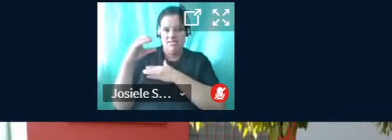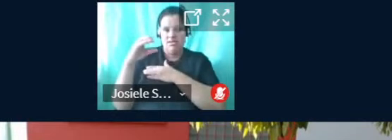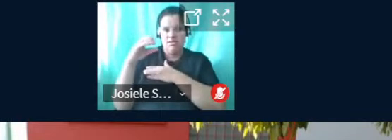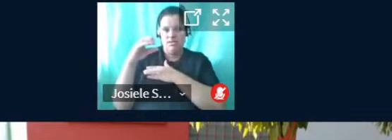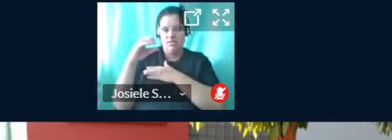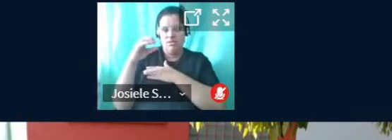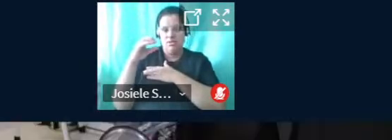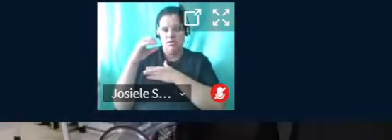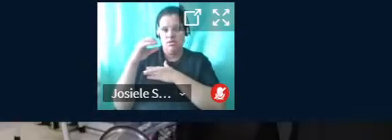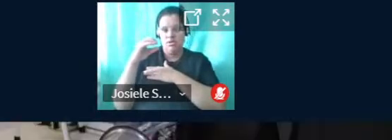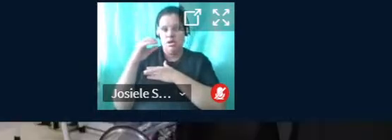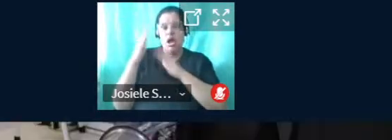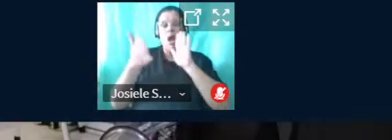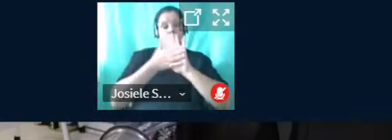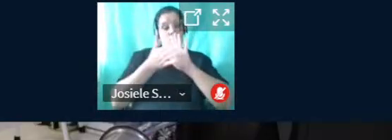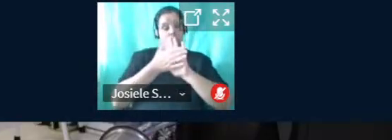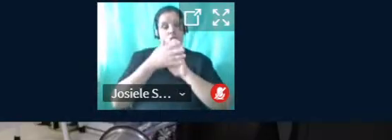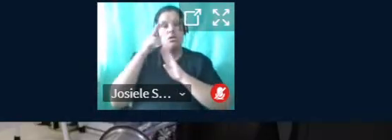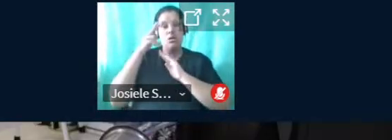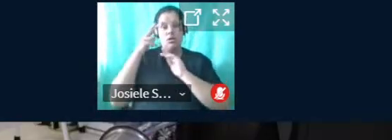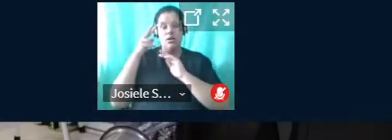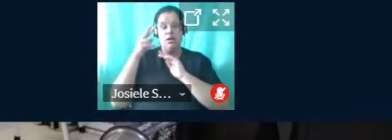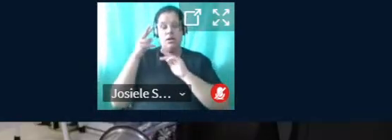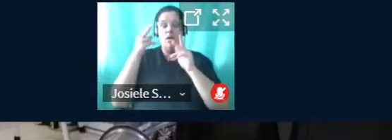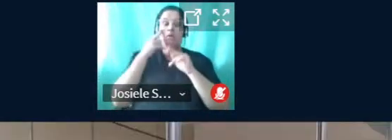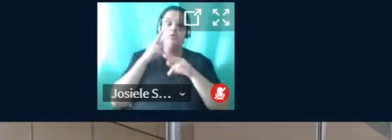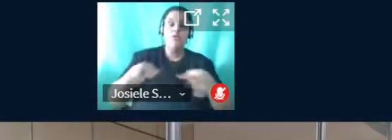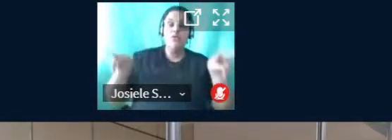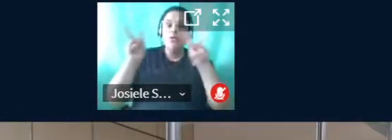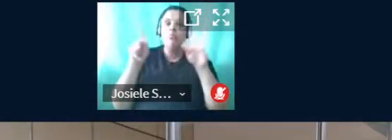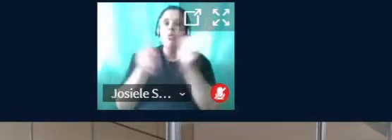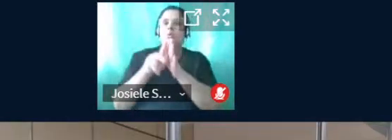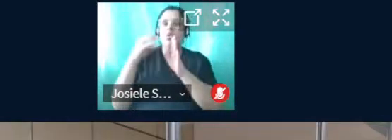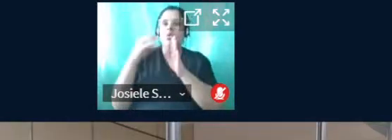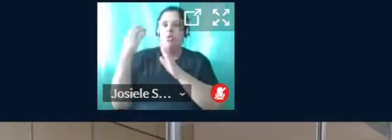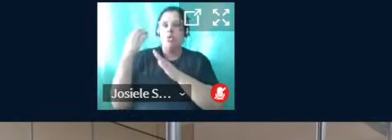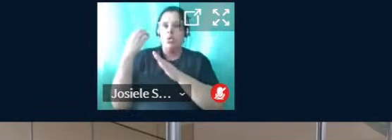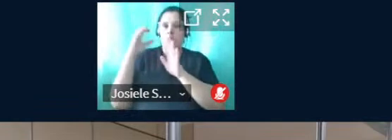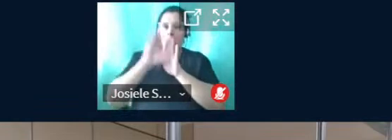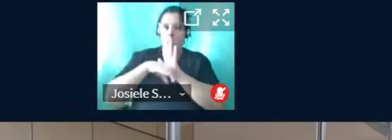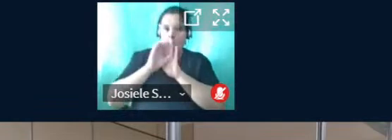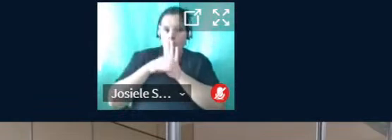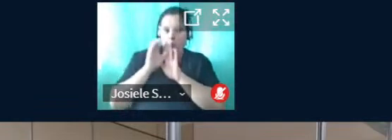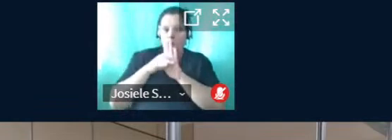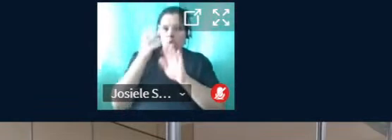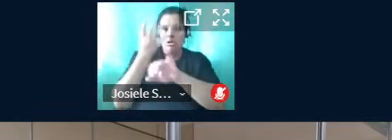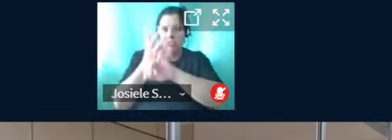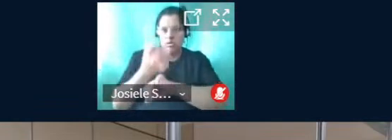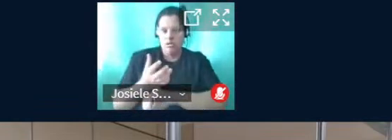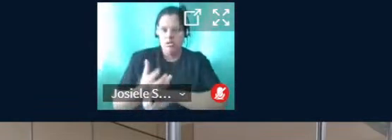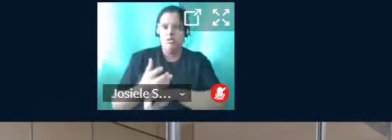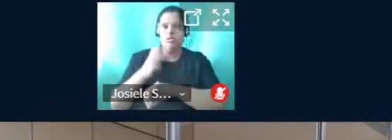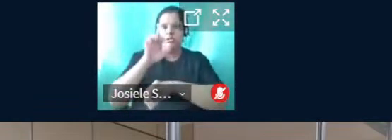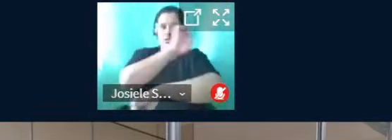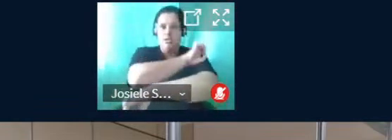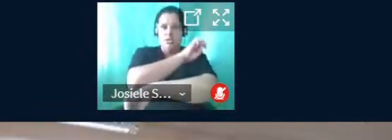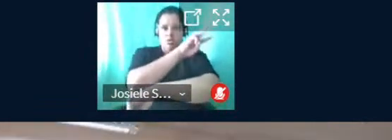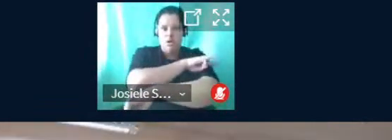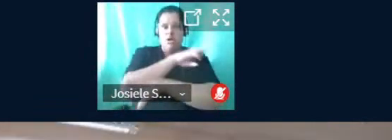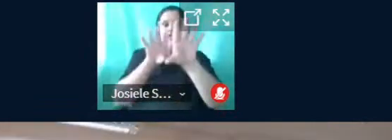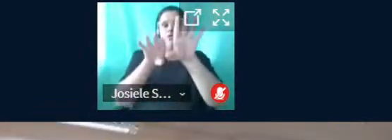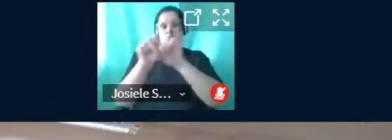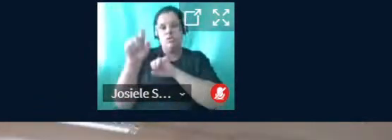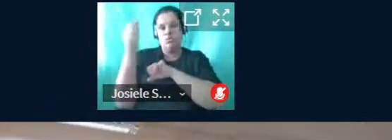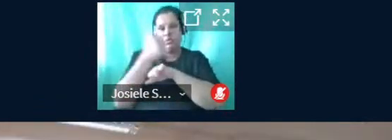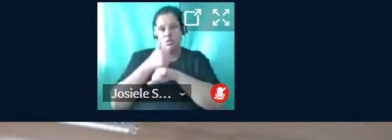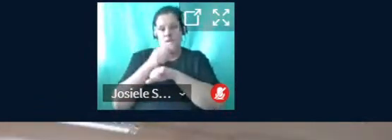Originalmente, a proposta visava estabelecer a significação dos conceitos abordados nas disciplinas básicas do ensino médio e a formação profissional, além